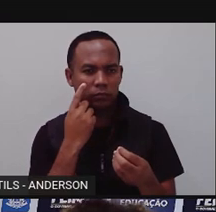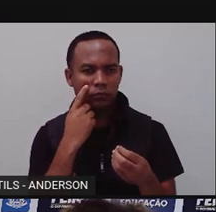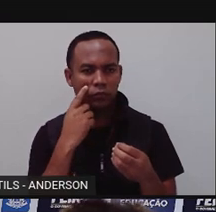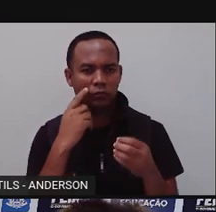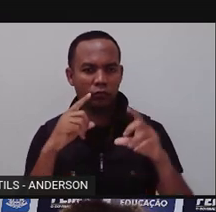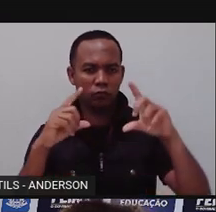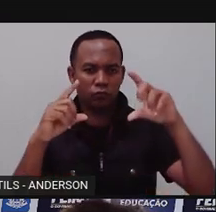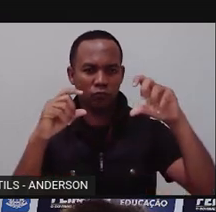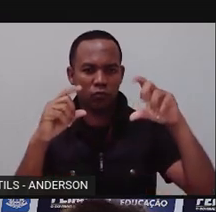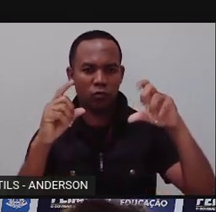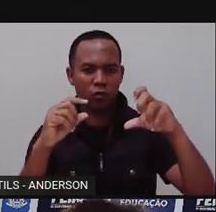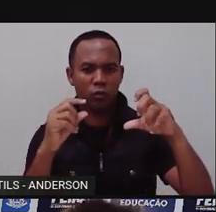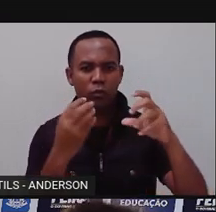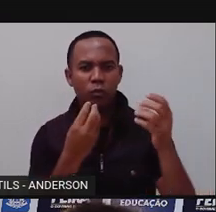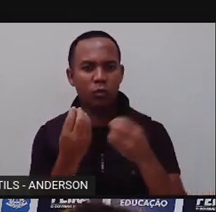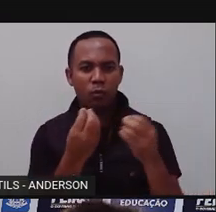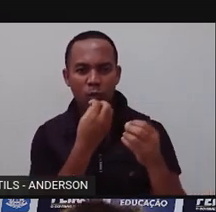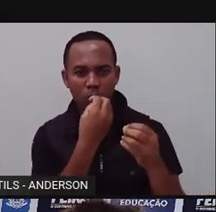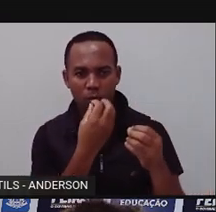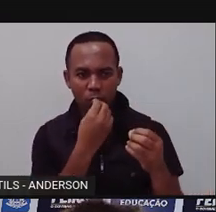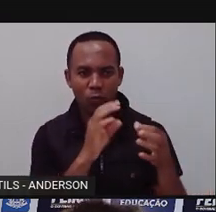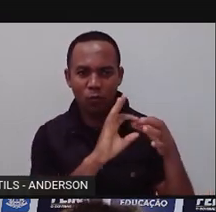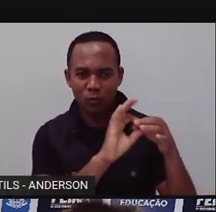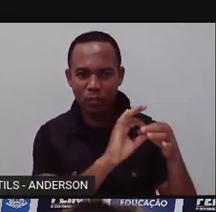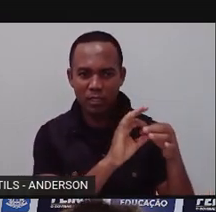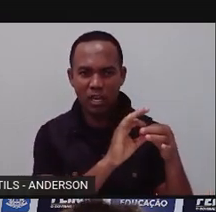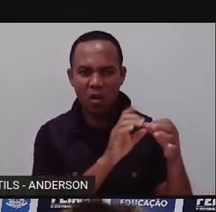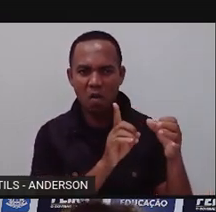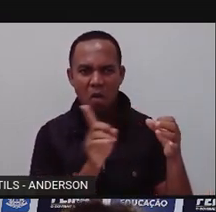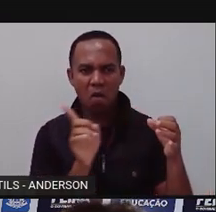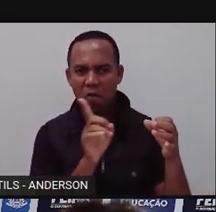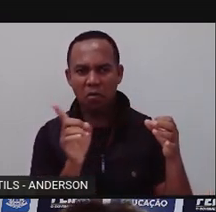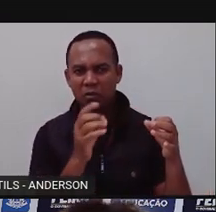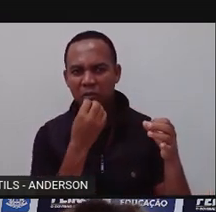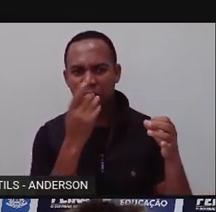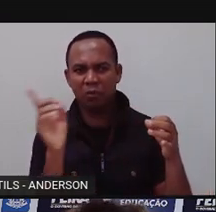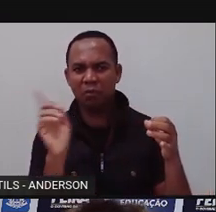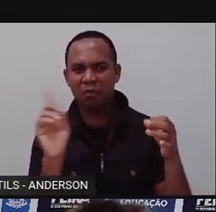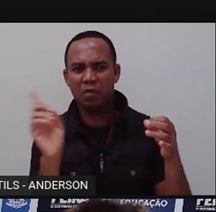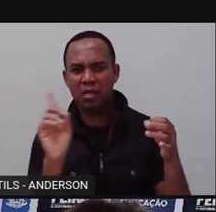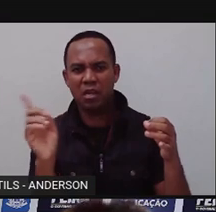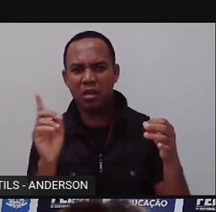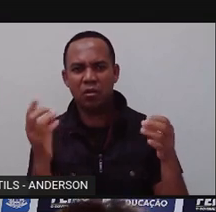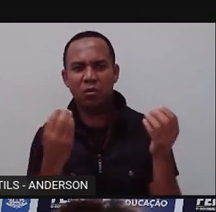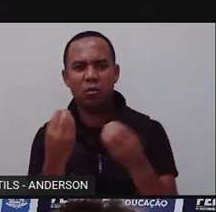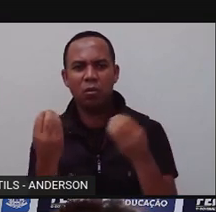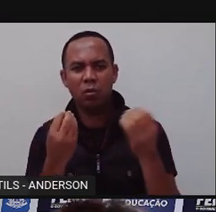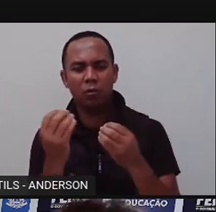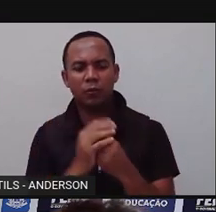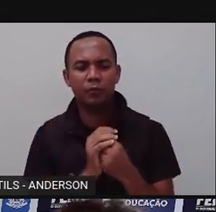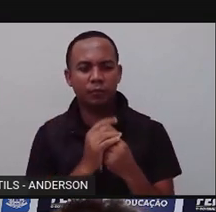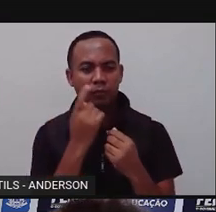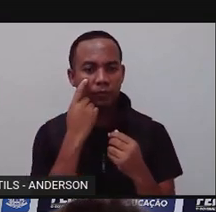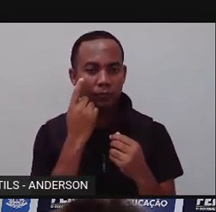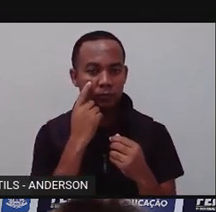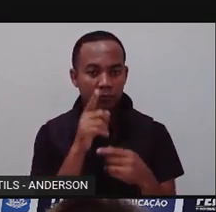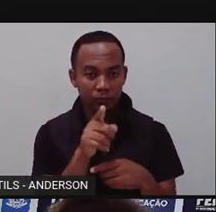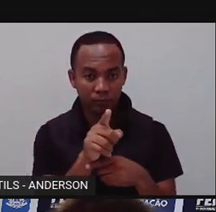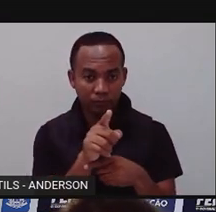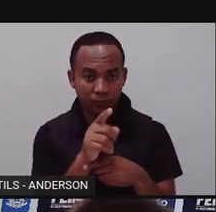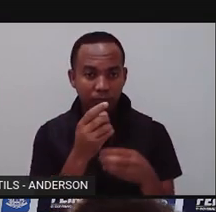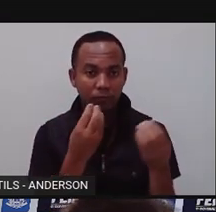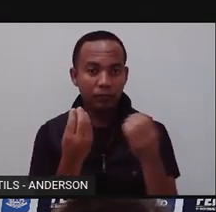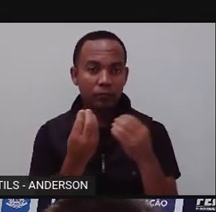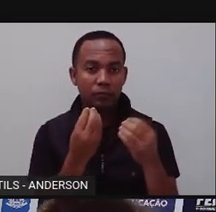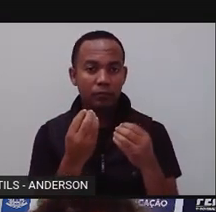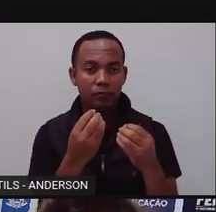harmônica aí e relação desarmônica. A relação harmônica, obviamente, são entre os elefantes que estão aí na imagem. Já tinham visto a